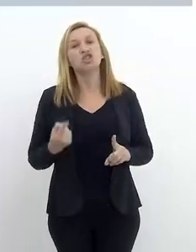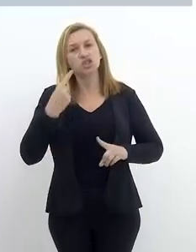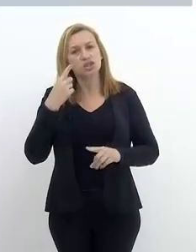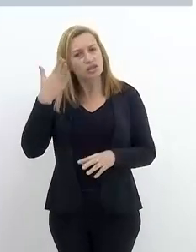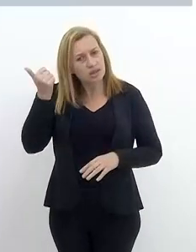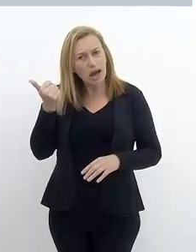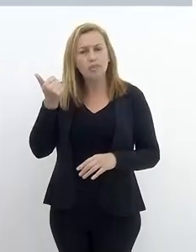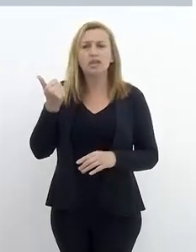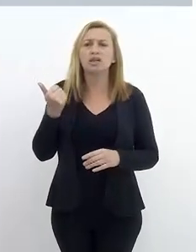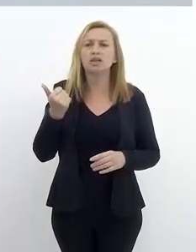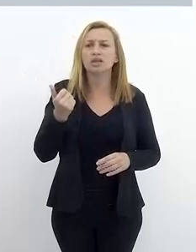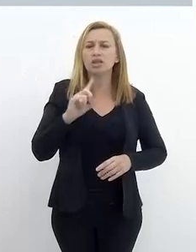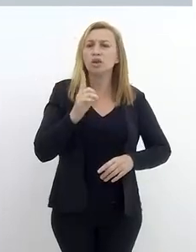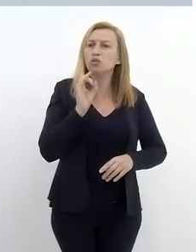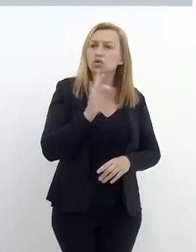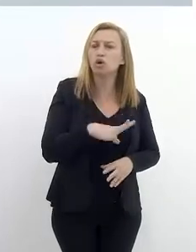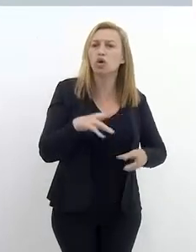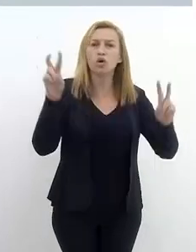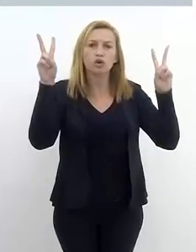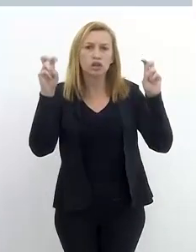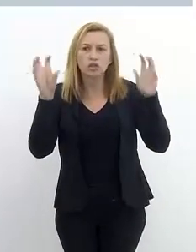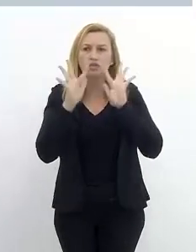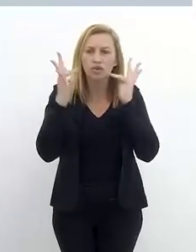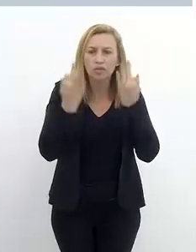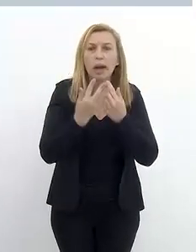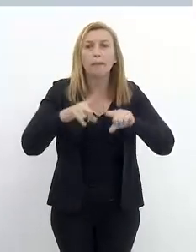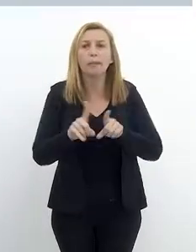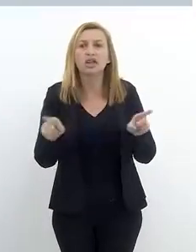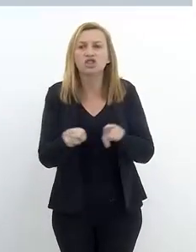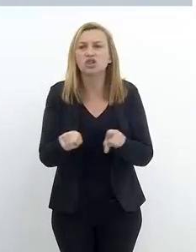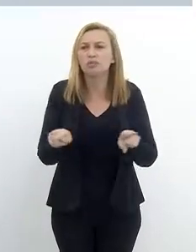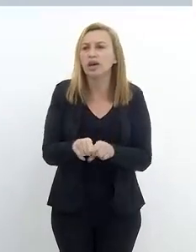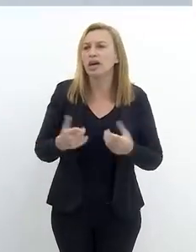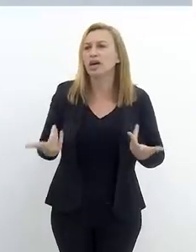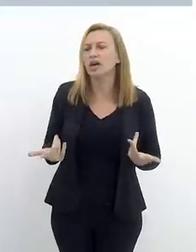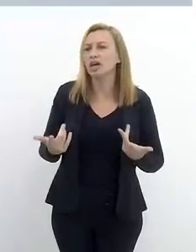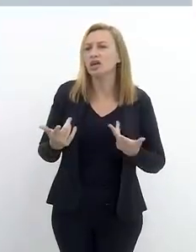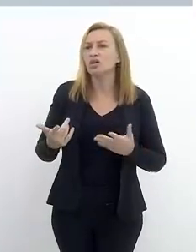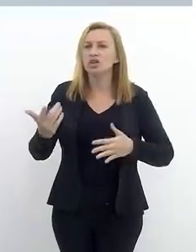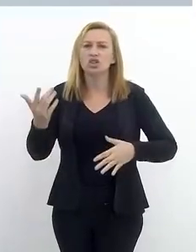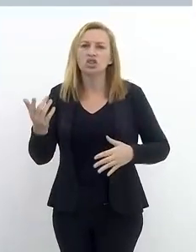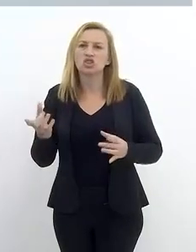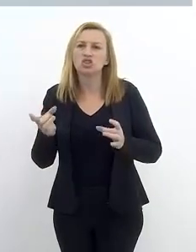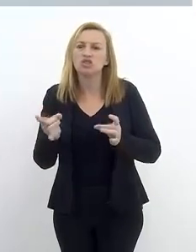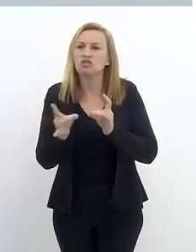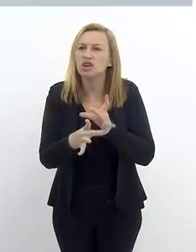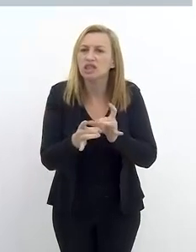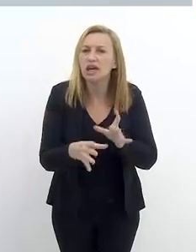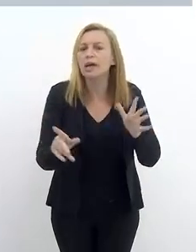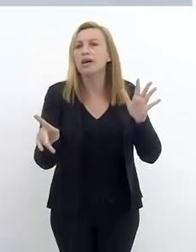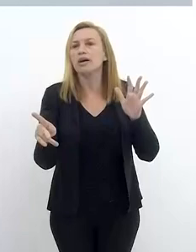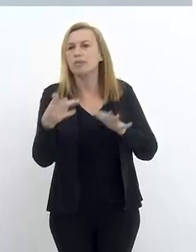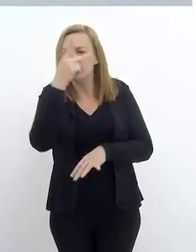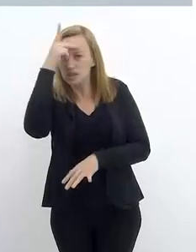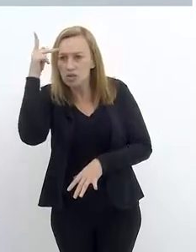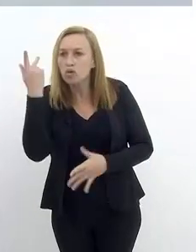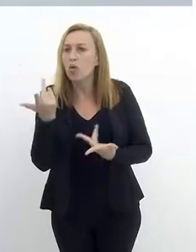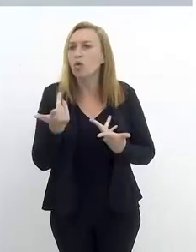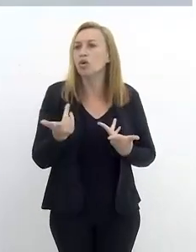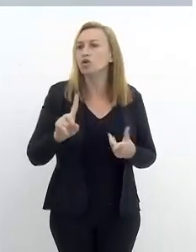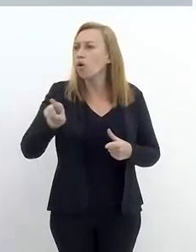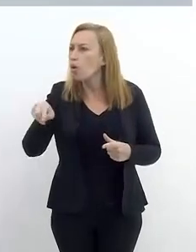Mas a gente sabe que não só as questões familiares, mas também situações de tráfico de pessoas, de